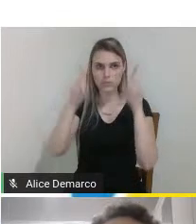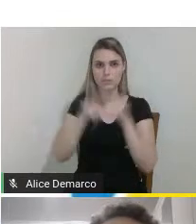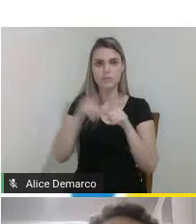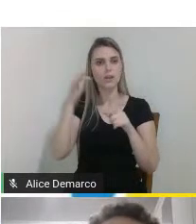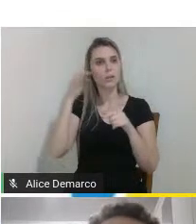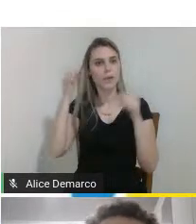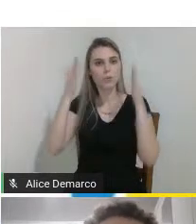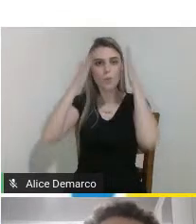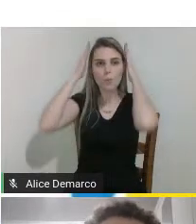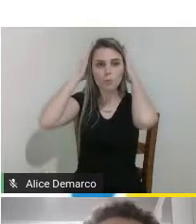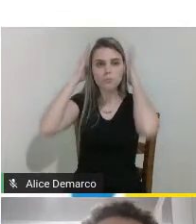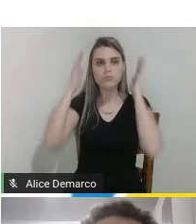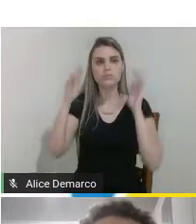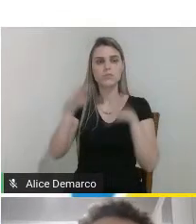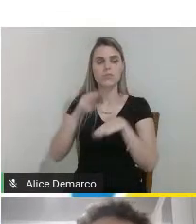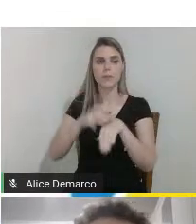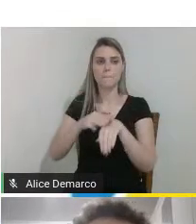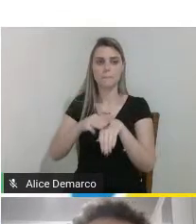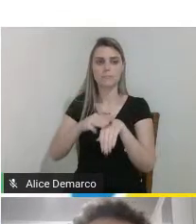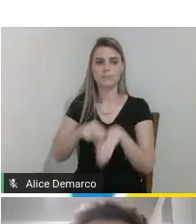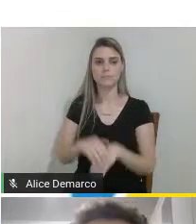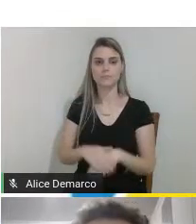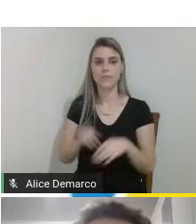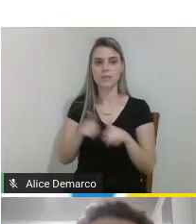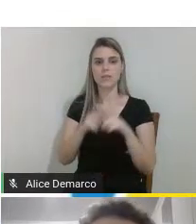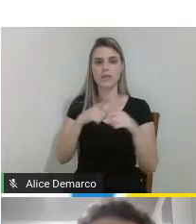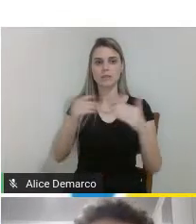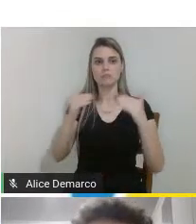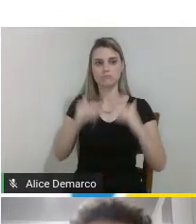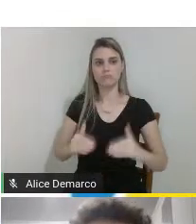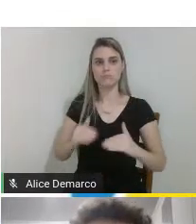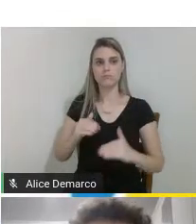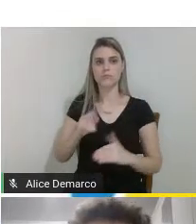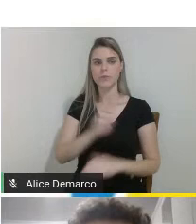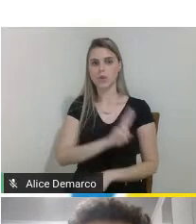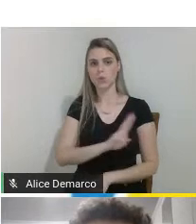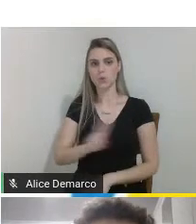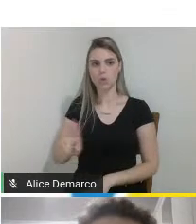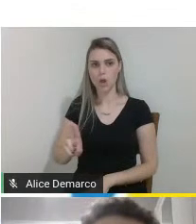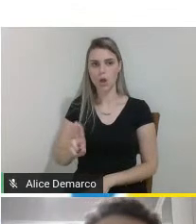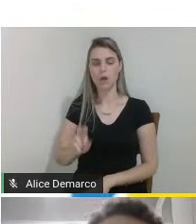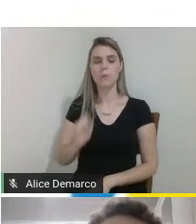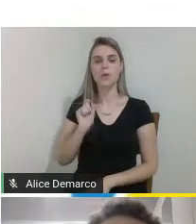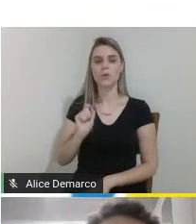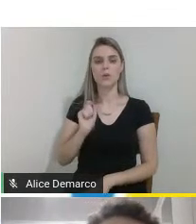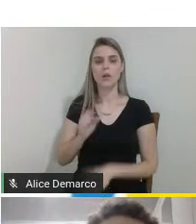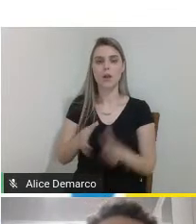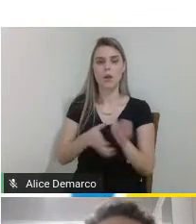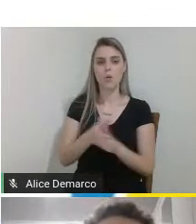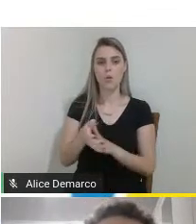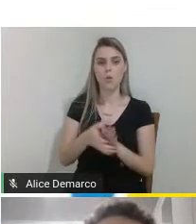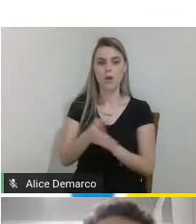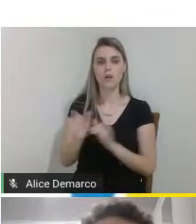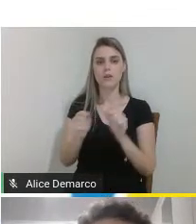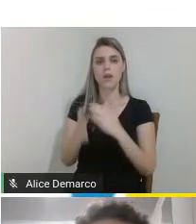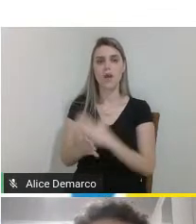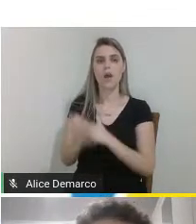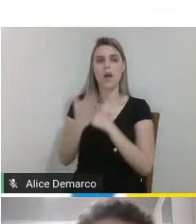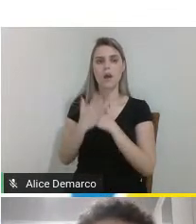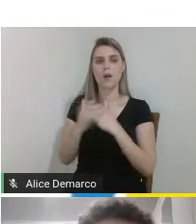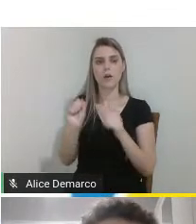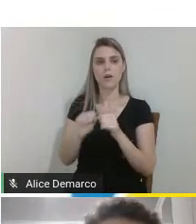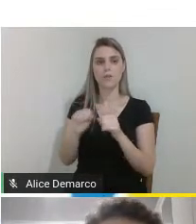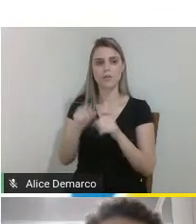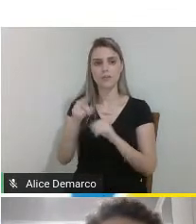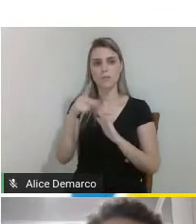e castanho escuro embaixo nós ainda temos os nomes sem imagem nesse caso dos orientadores que nos ajudaram a estar realizando esse